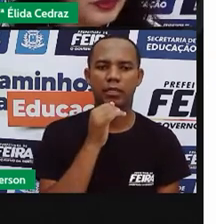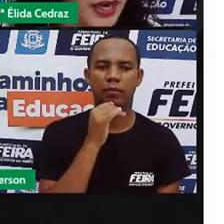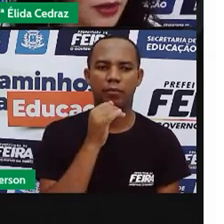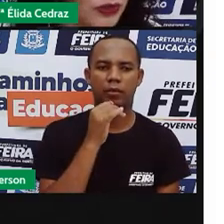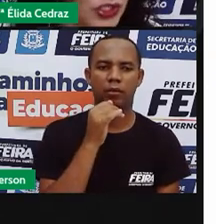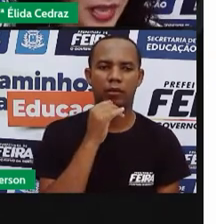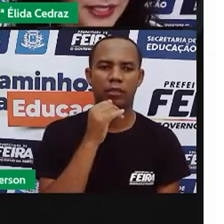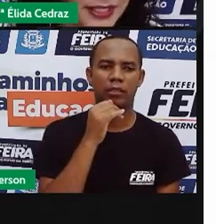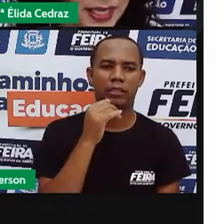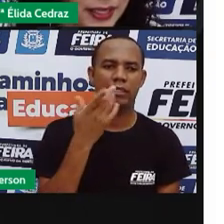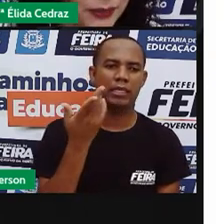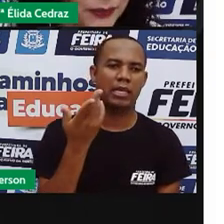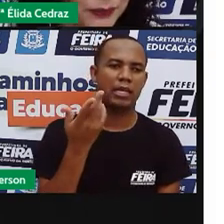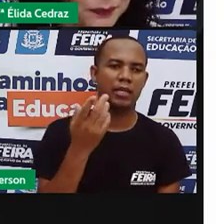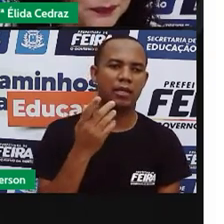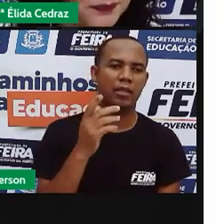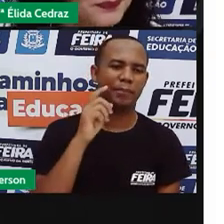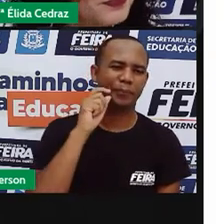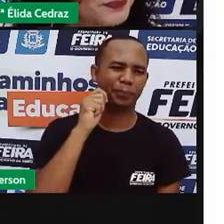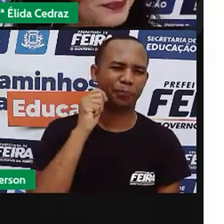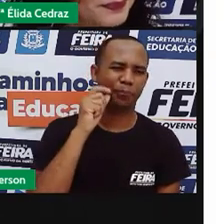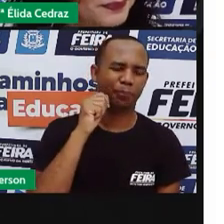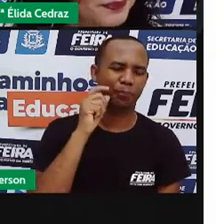qual é o contrário de azedo?